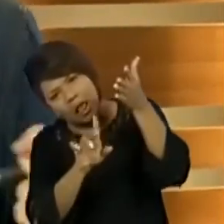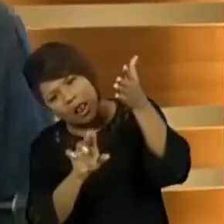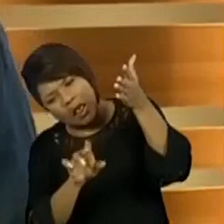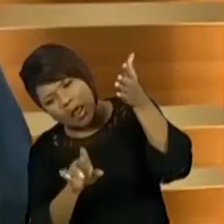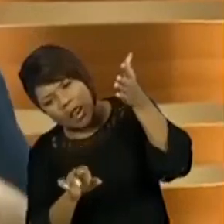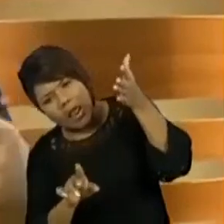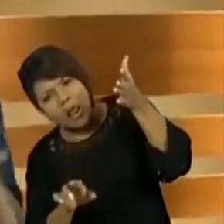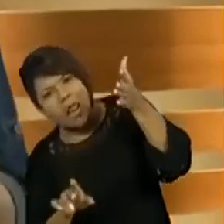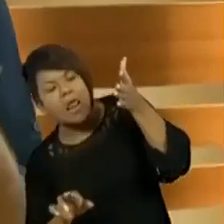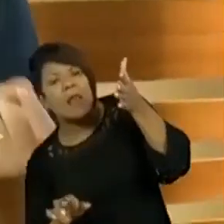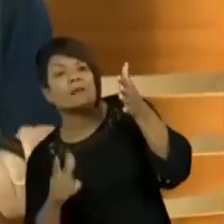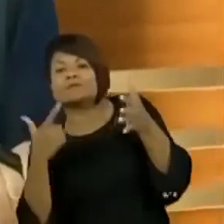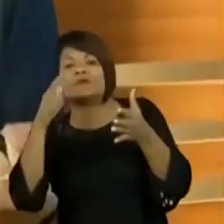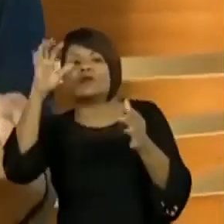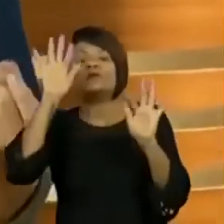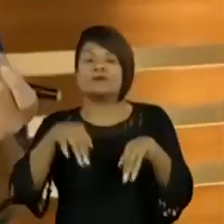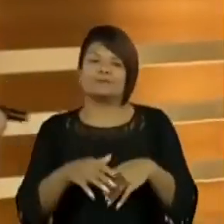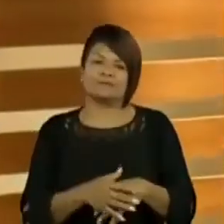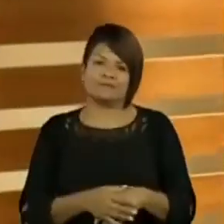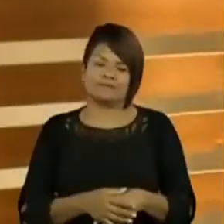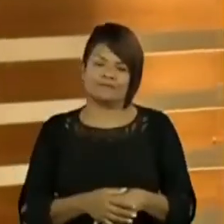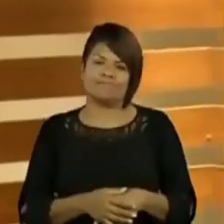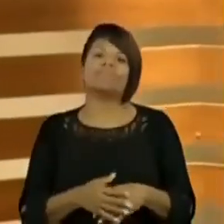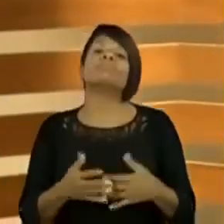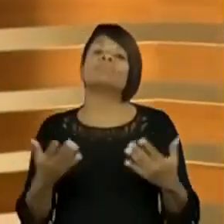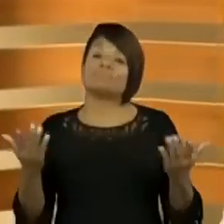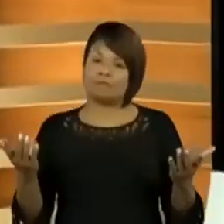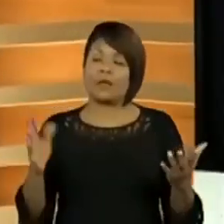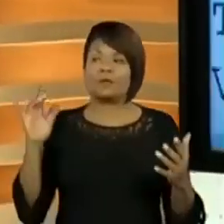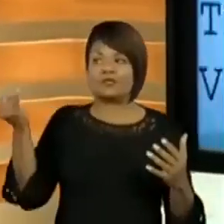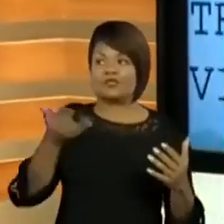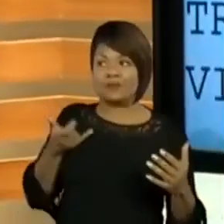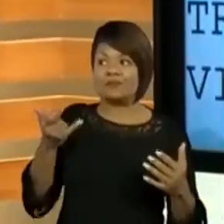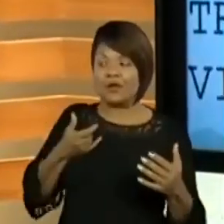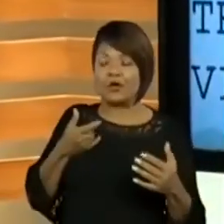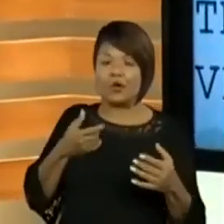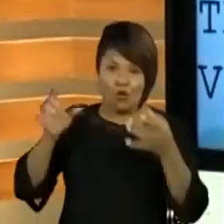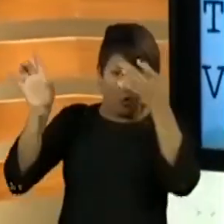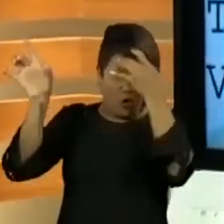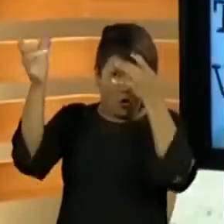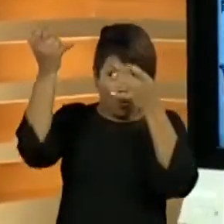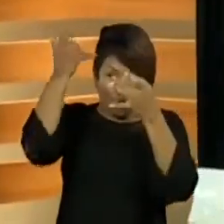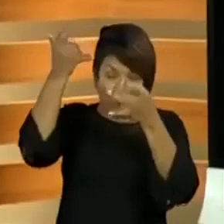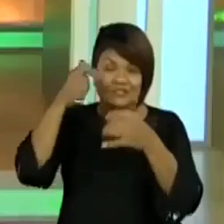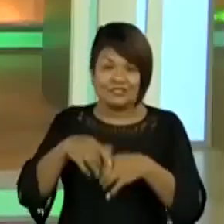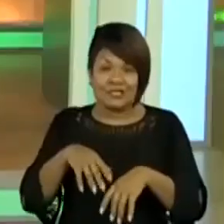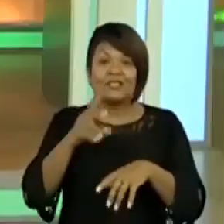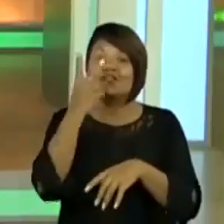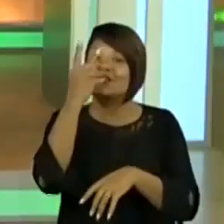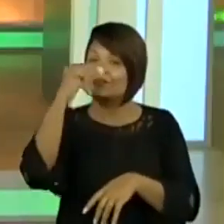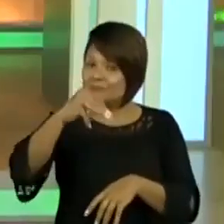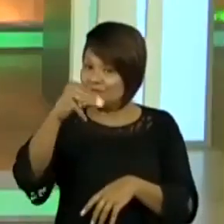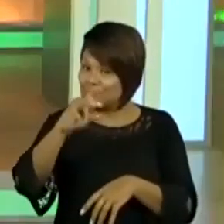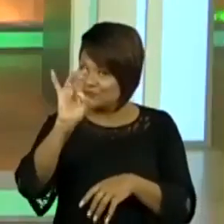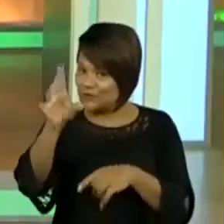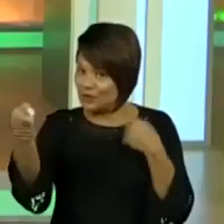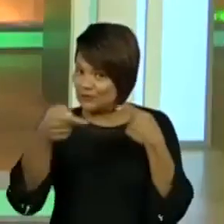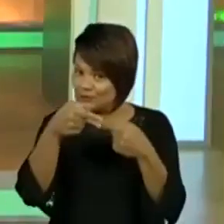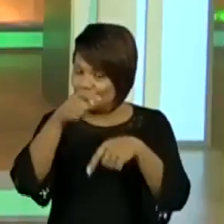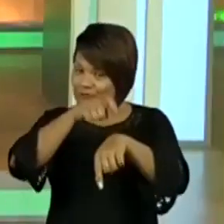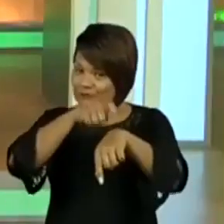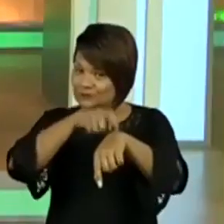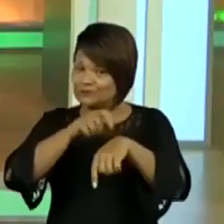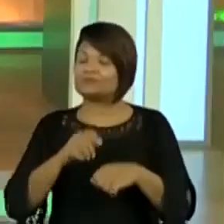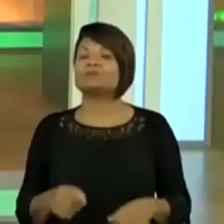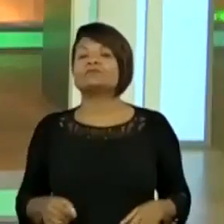Pro Rodrigo queria aqui ficar discutindo com vocês. Mas o oráculo já falou que eu tenho apenas dois minutos. E como eu só tenho dois